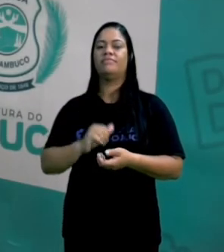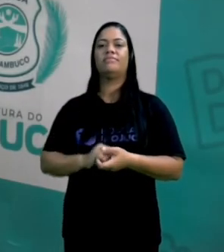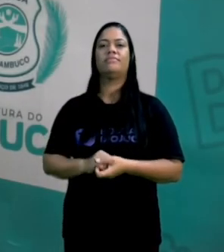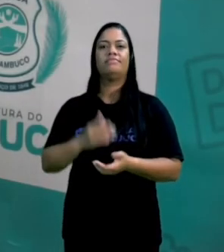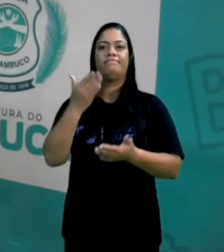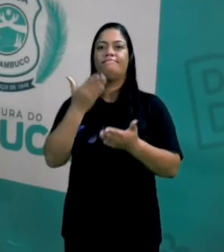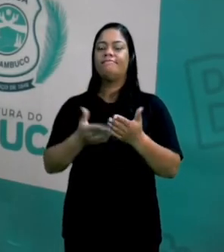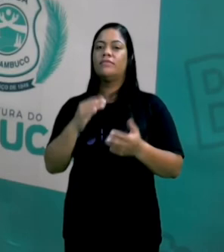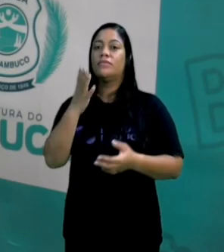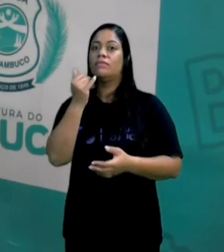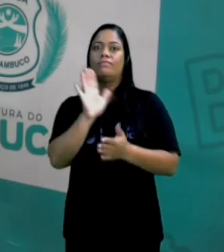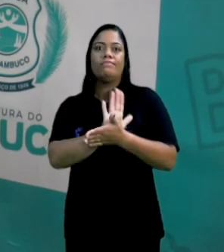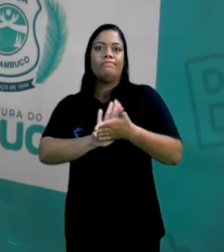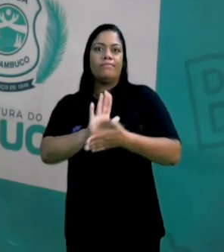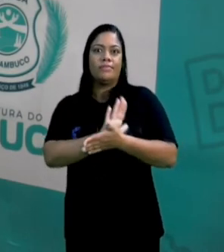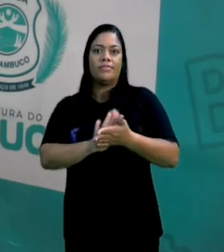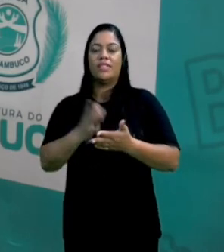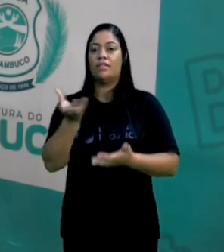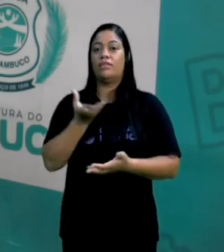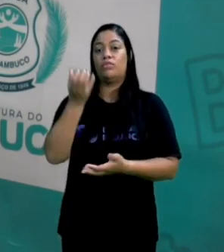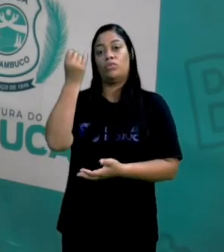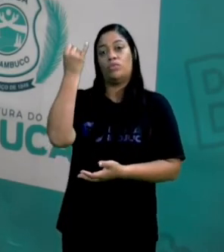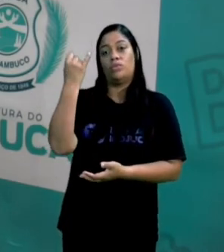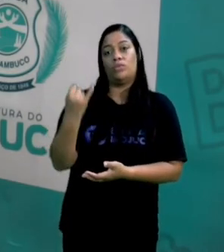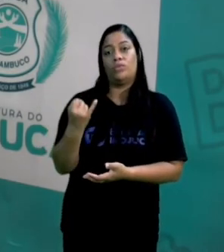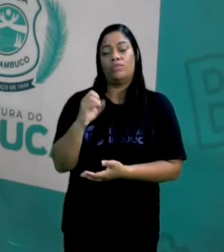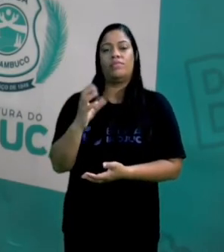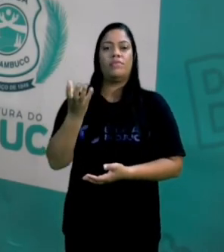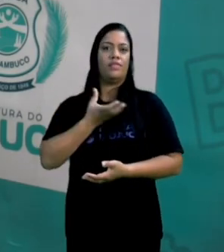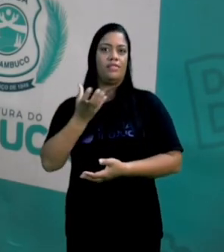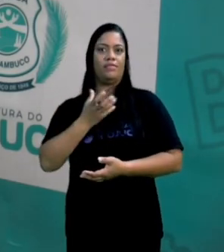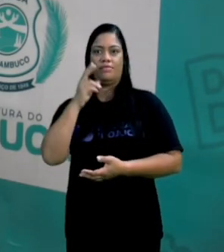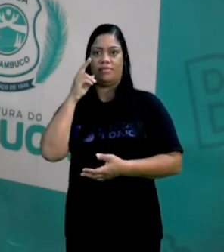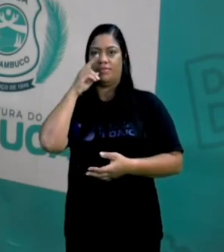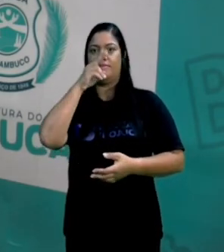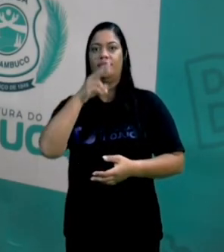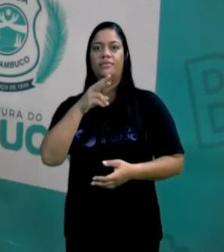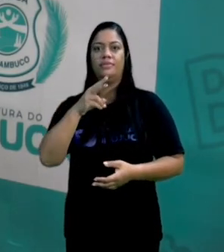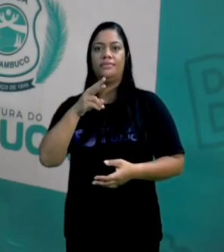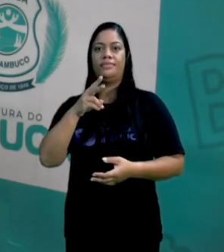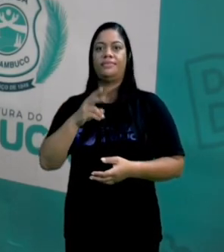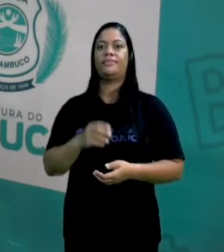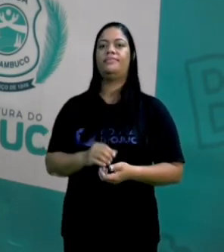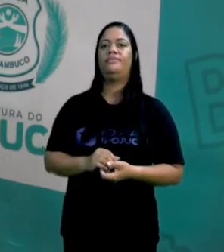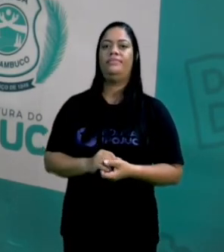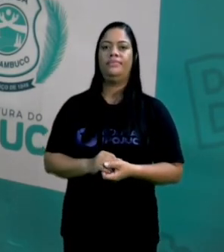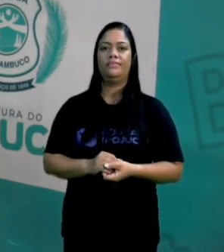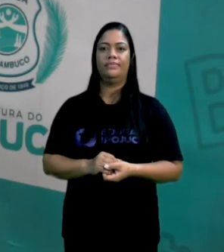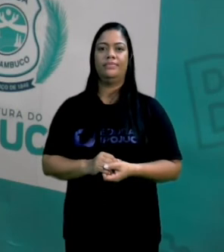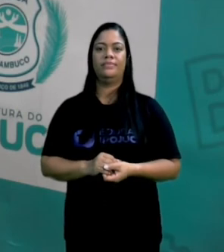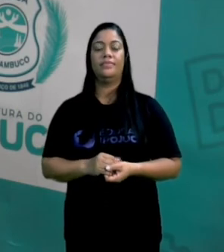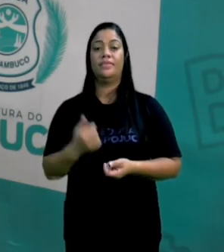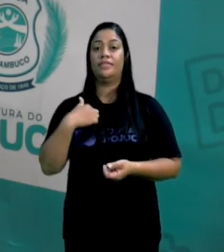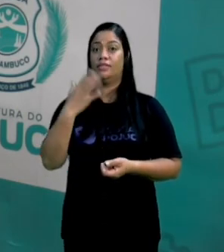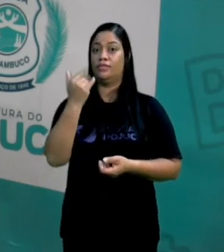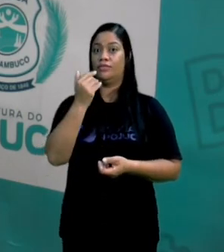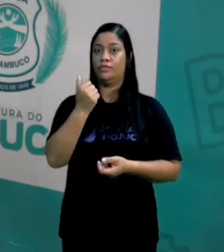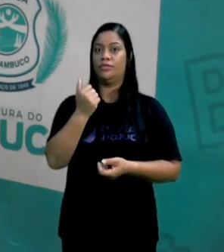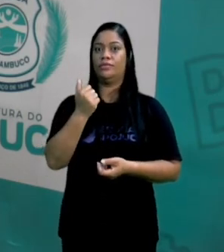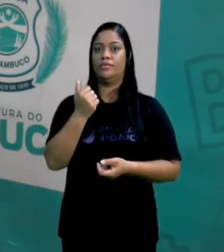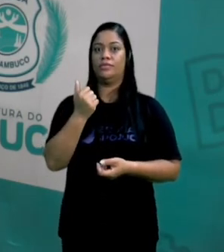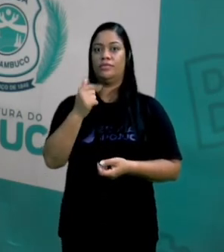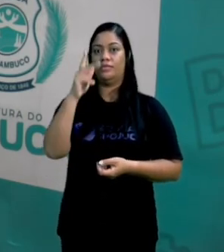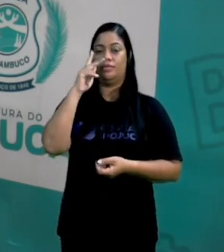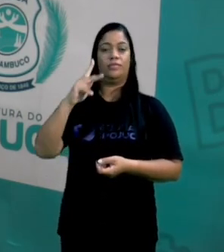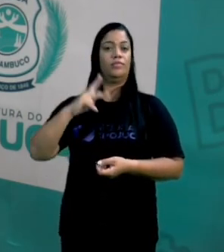Ah, eu quero emagrecer ou eu quero ganhar massa muscular e aí eu vou me alimentar de uma maneira